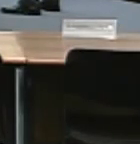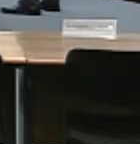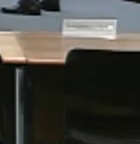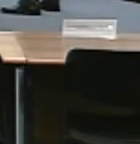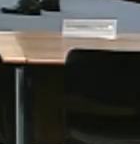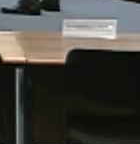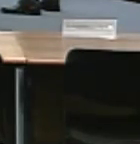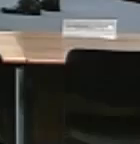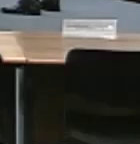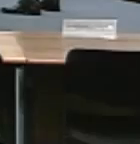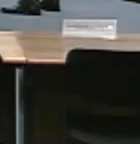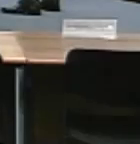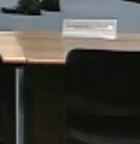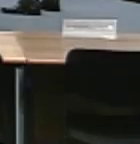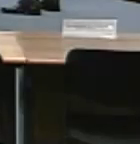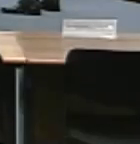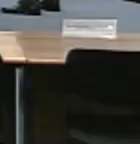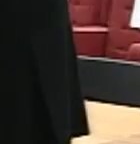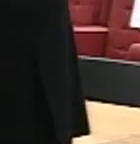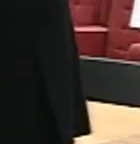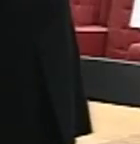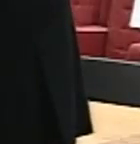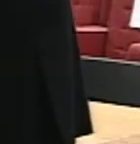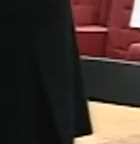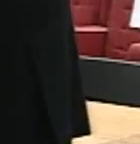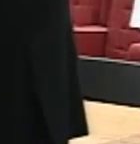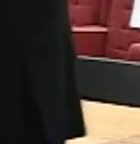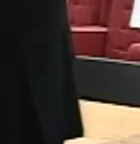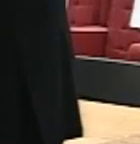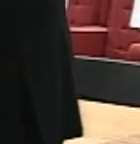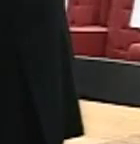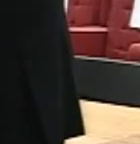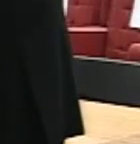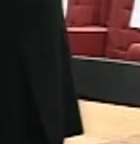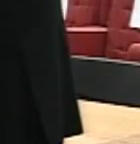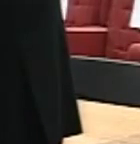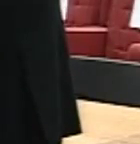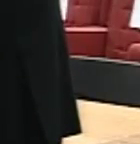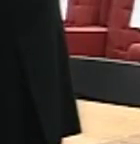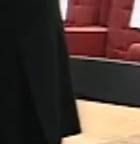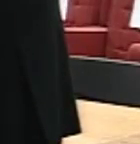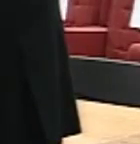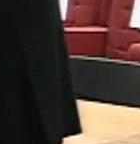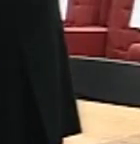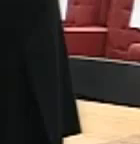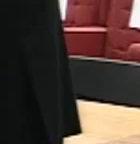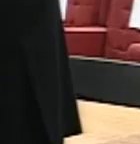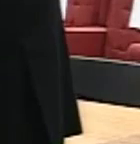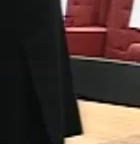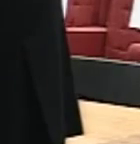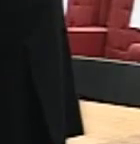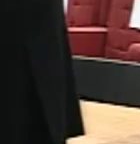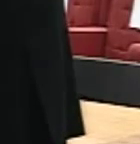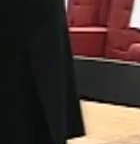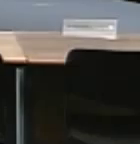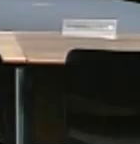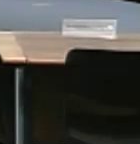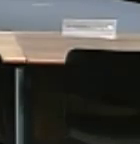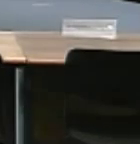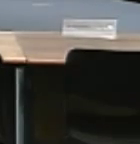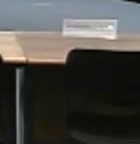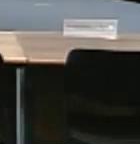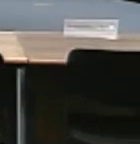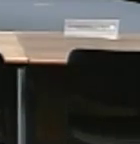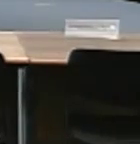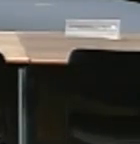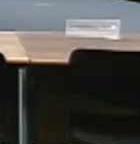1999. A ADPF em debate nessa audiência pública é de autoria da Confederação